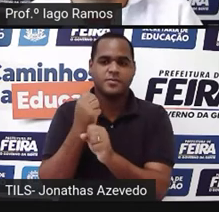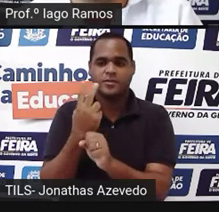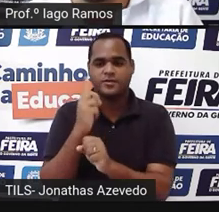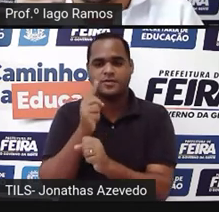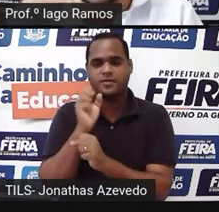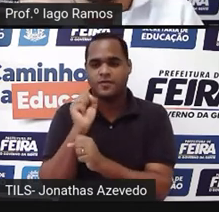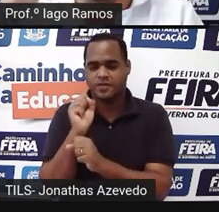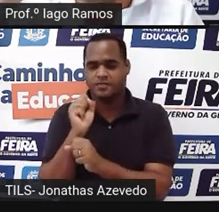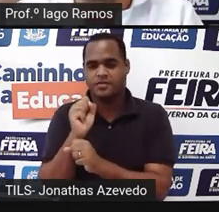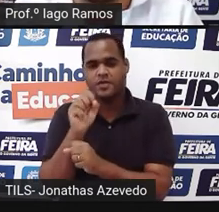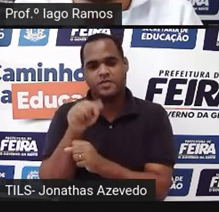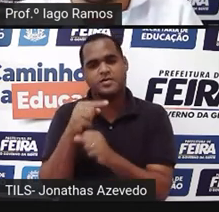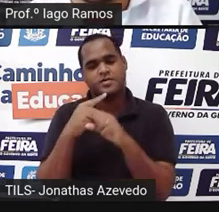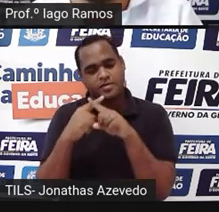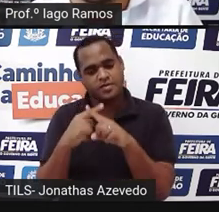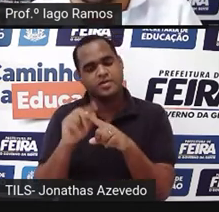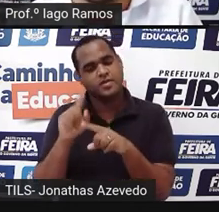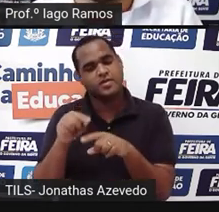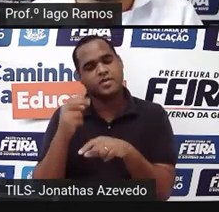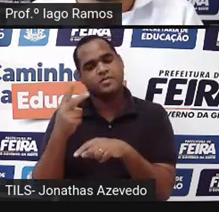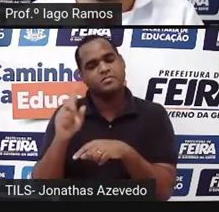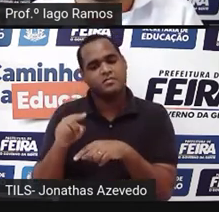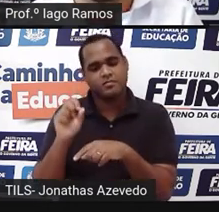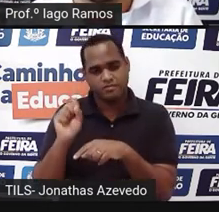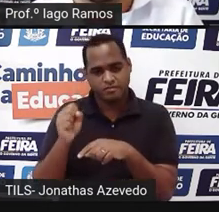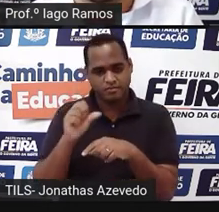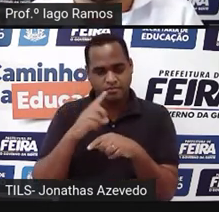,8 então x vai ser igual 2,8